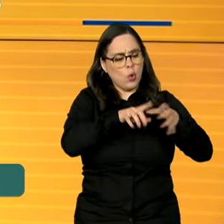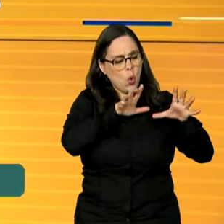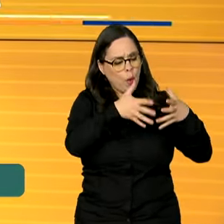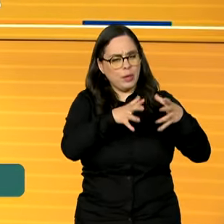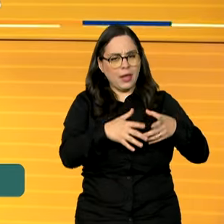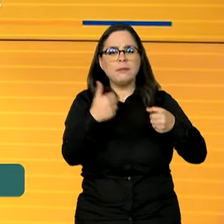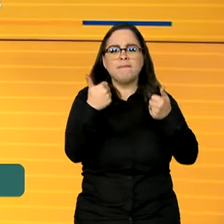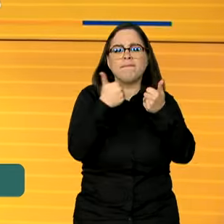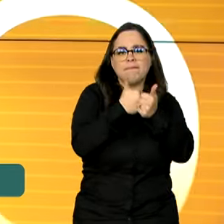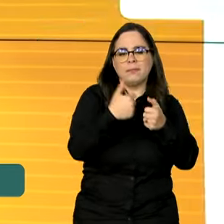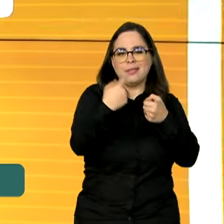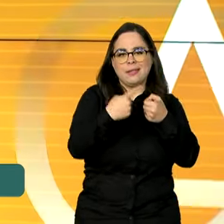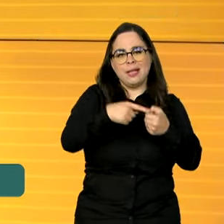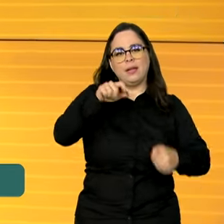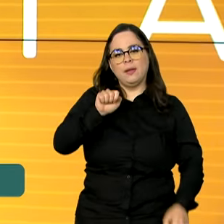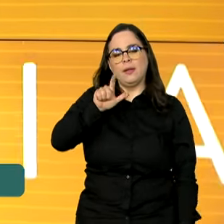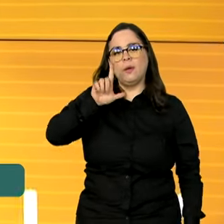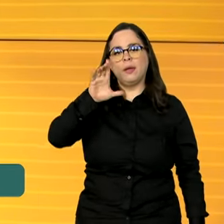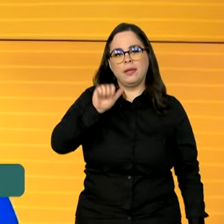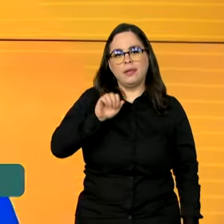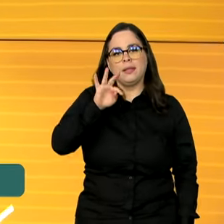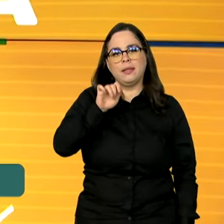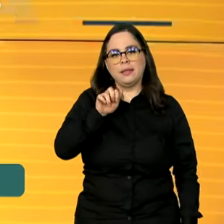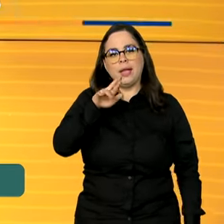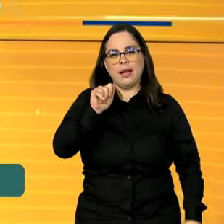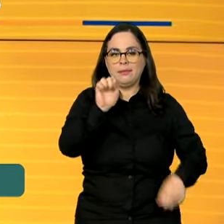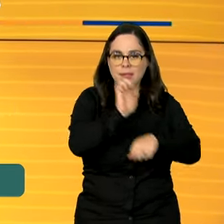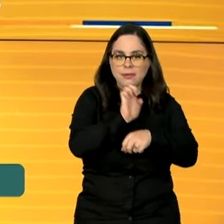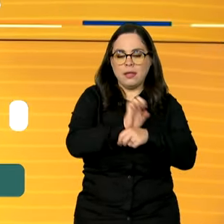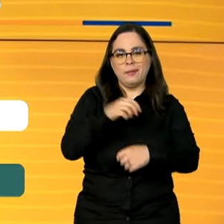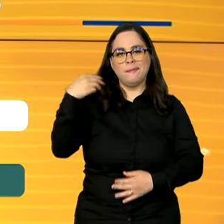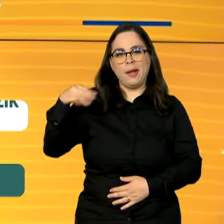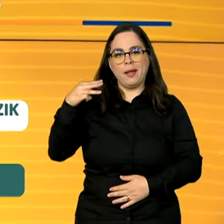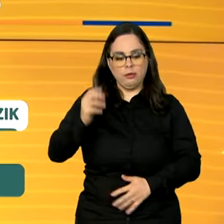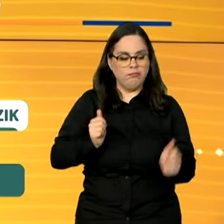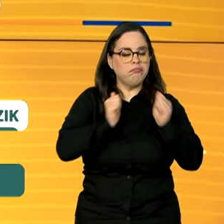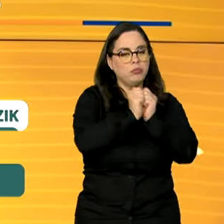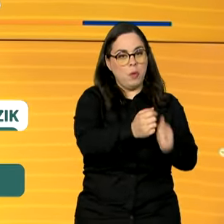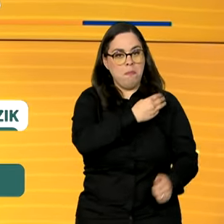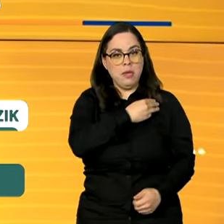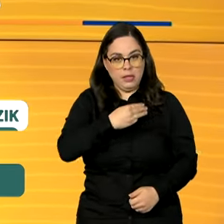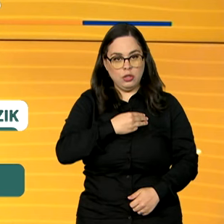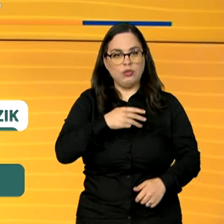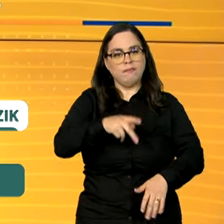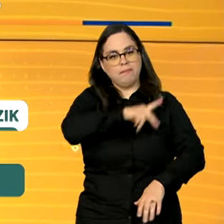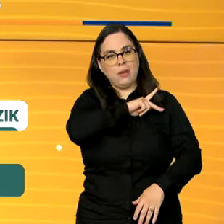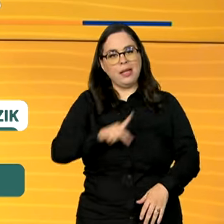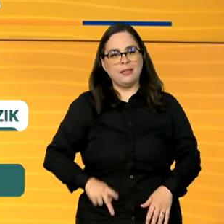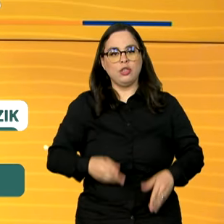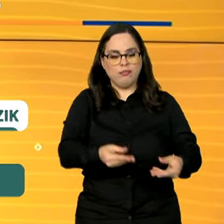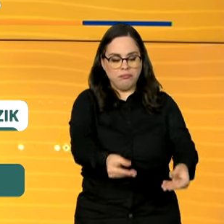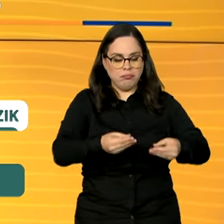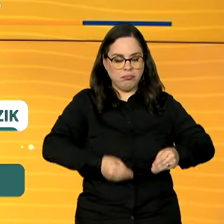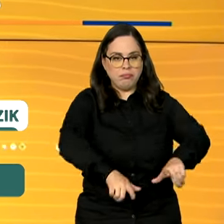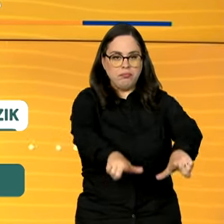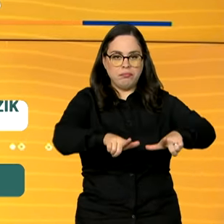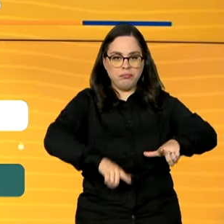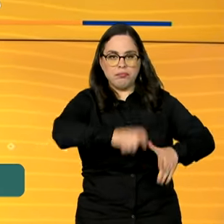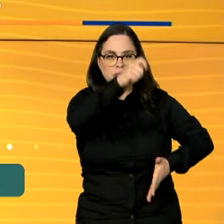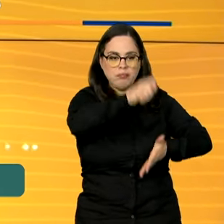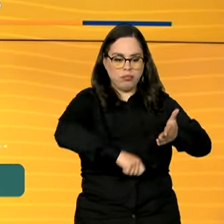perto de Alcântara, no Maranhão. Acompanhado de ministros, o presidente entregou títulos e assinou decretos que